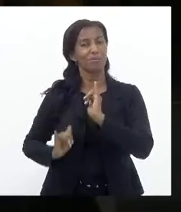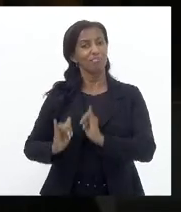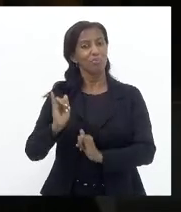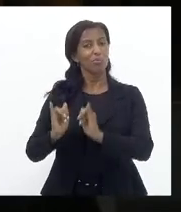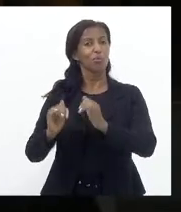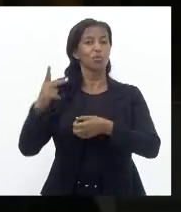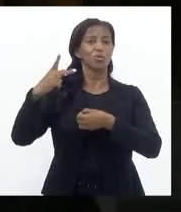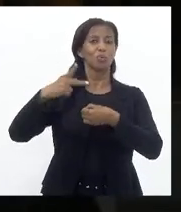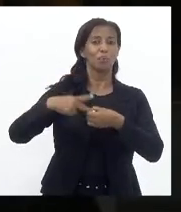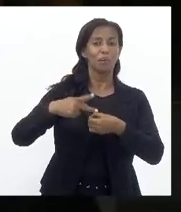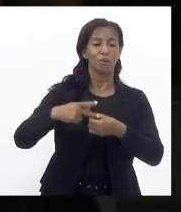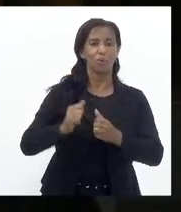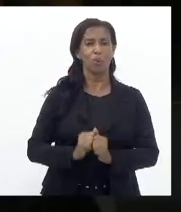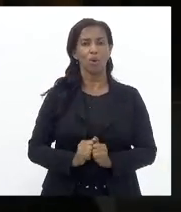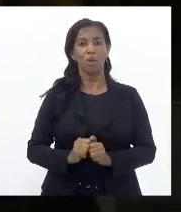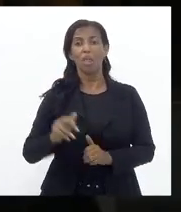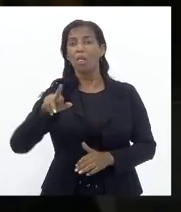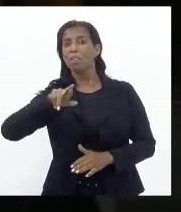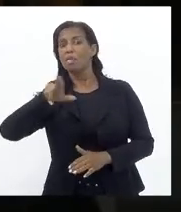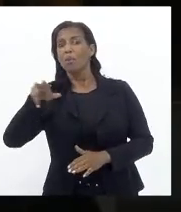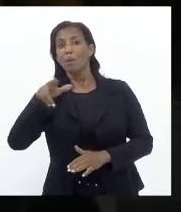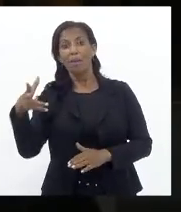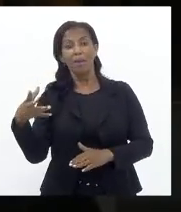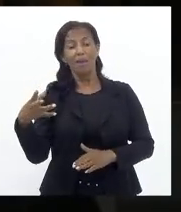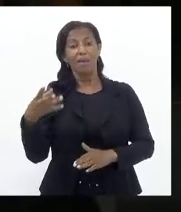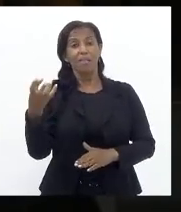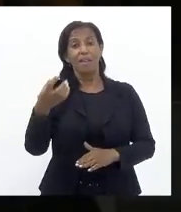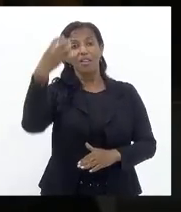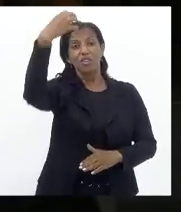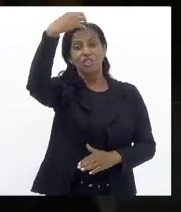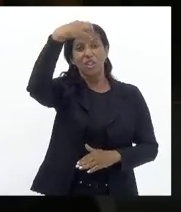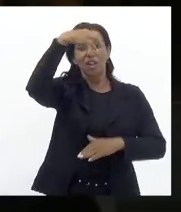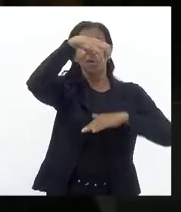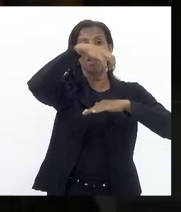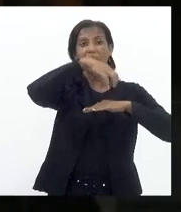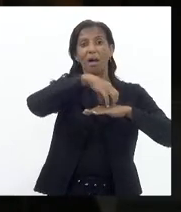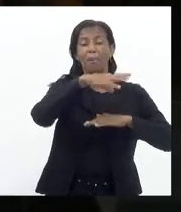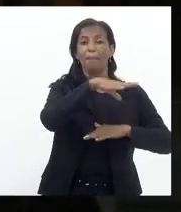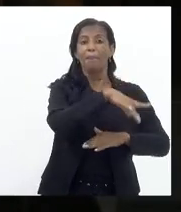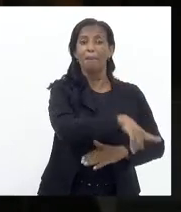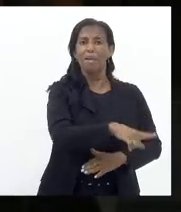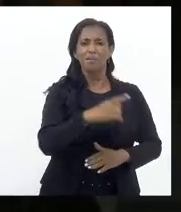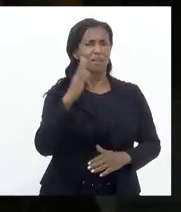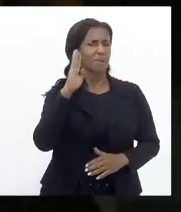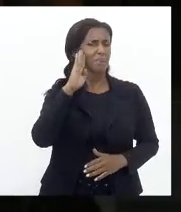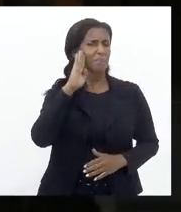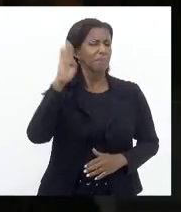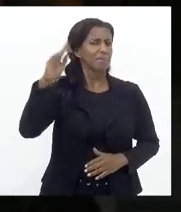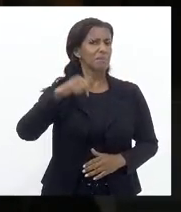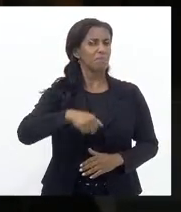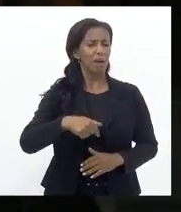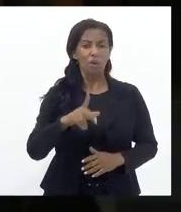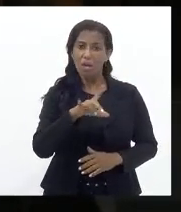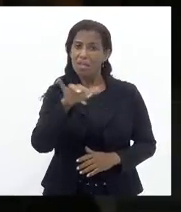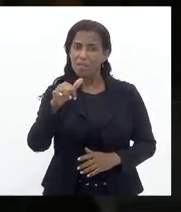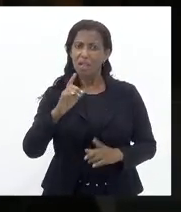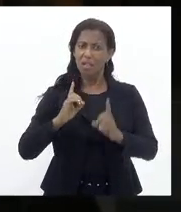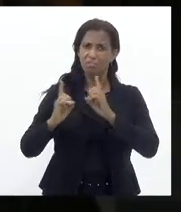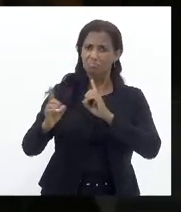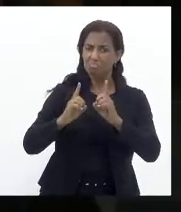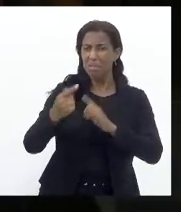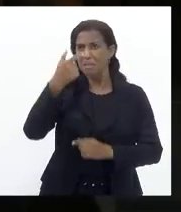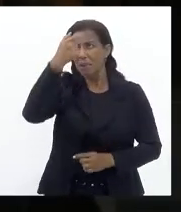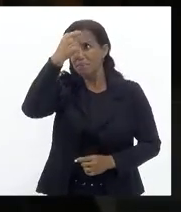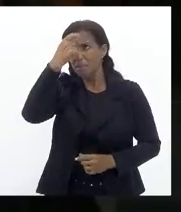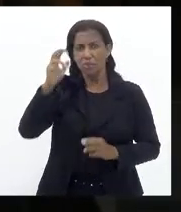Não só por ser De ângara dos reis Mas é uma questão Fundamental Para o desenvolvimento Do nosso estado Deputada Célia Faz o debate Se ela pensa